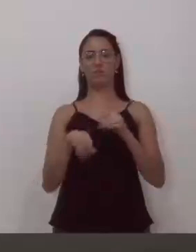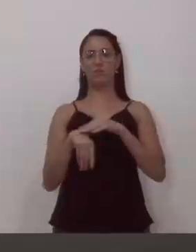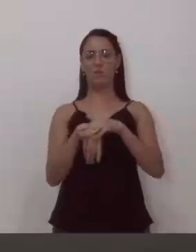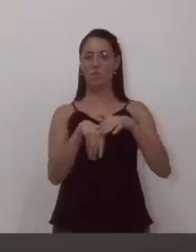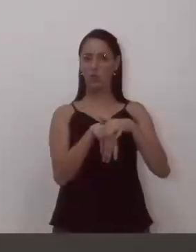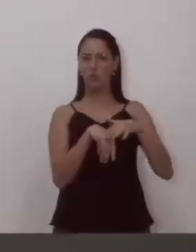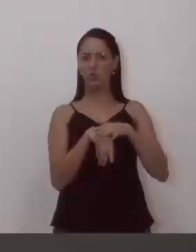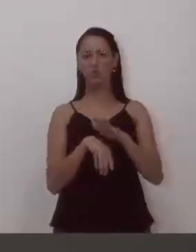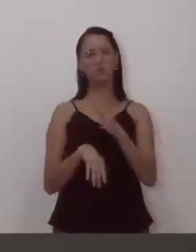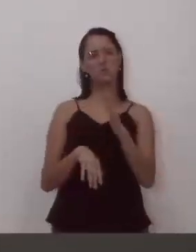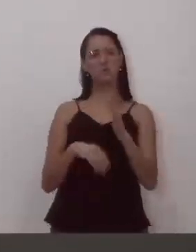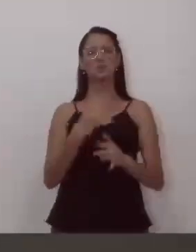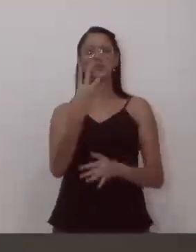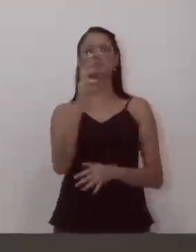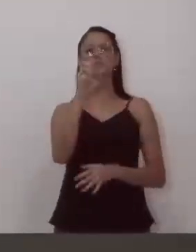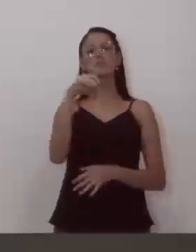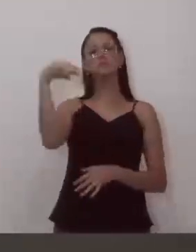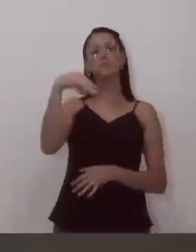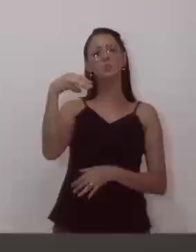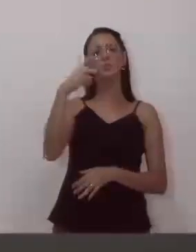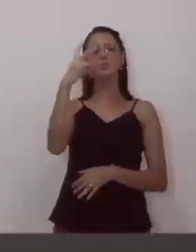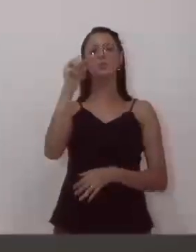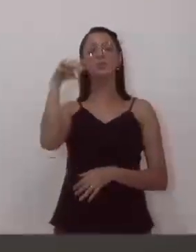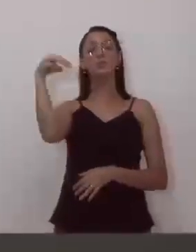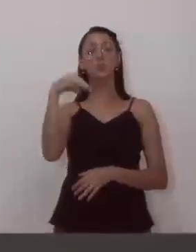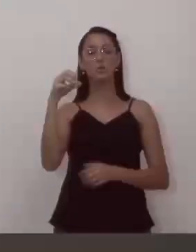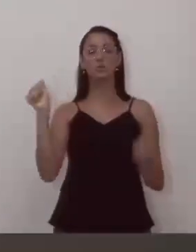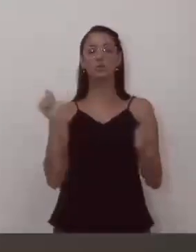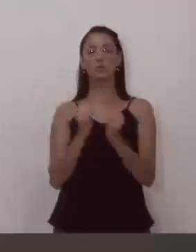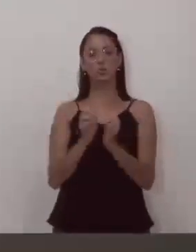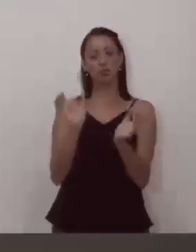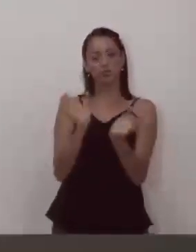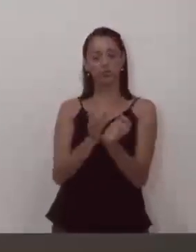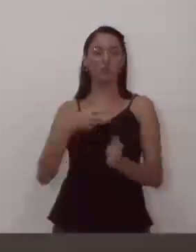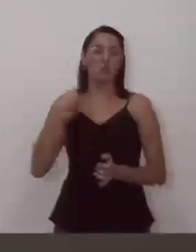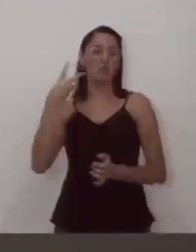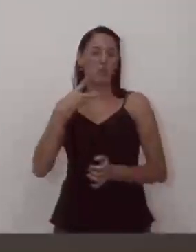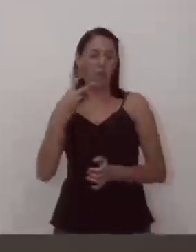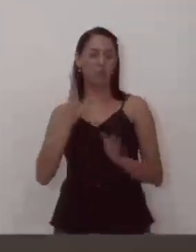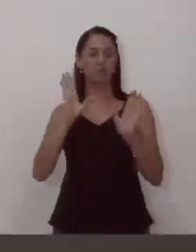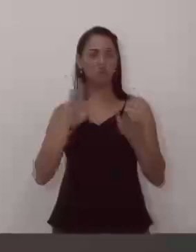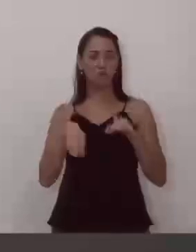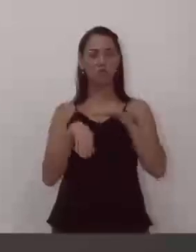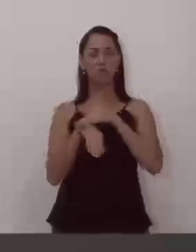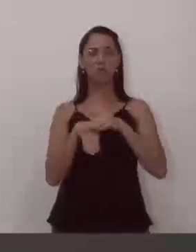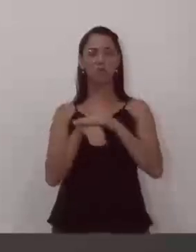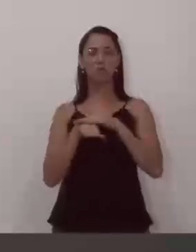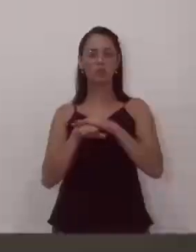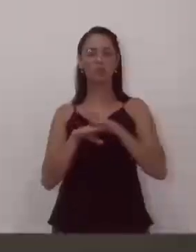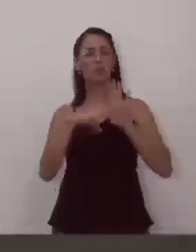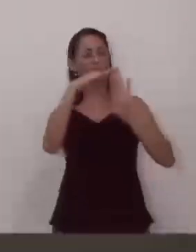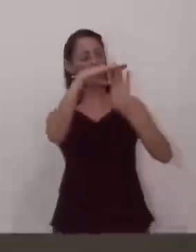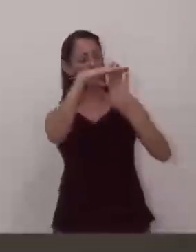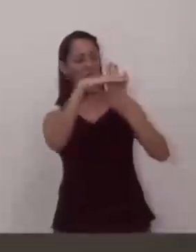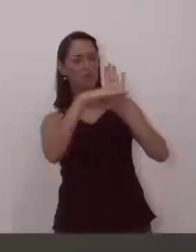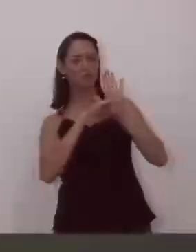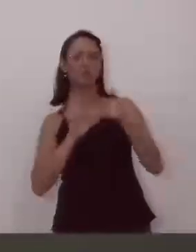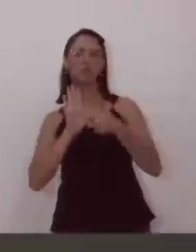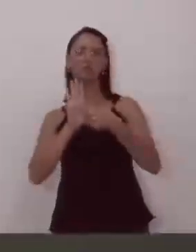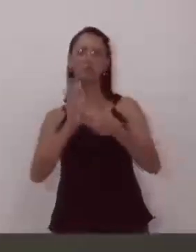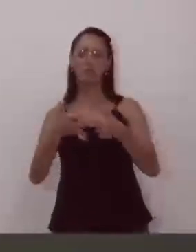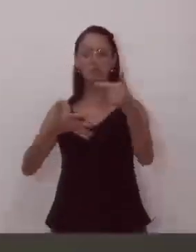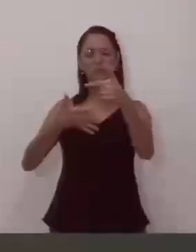pelo menos uns 45 minutos, 50 minutos com os vereadores. Fizeram a exposição do